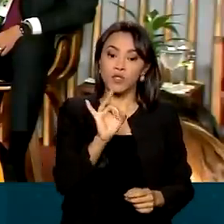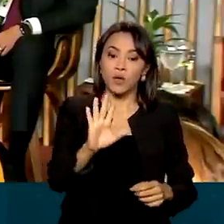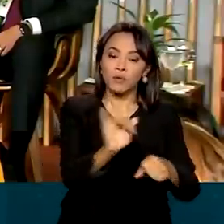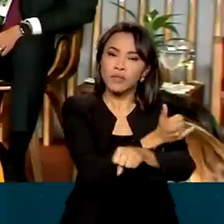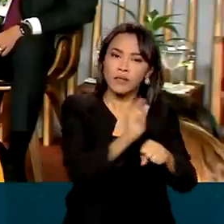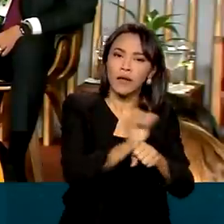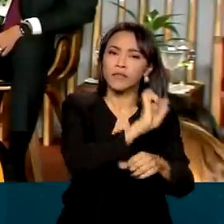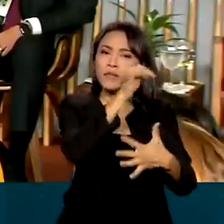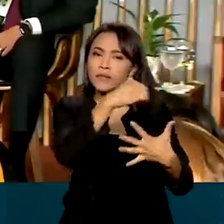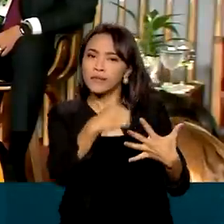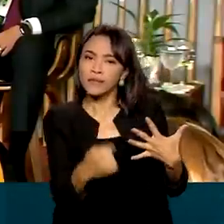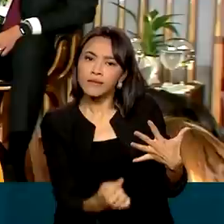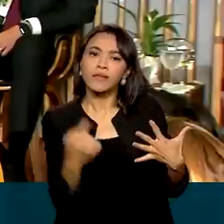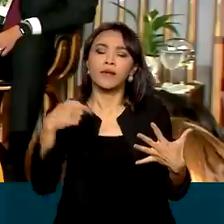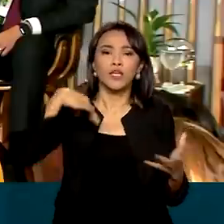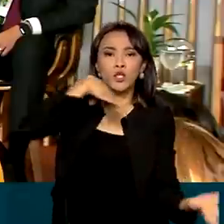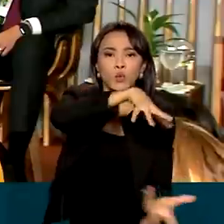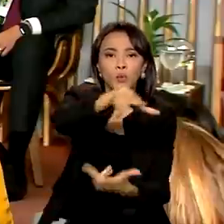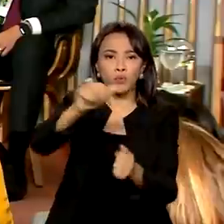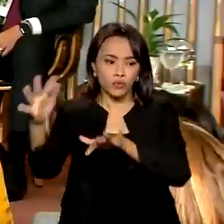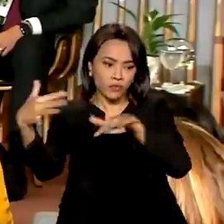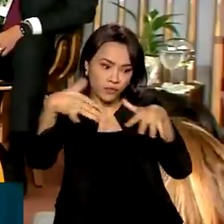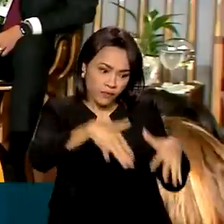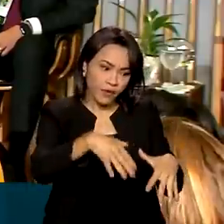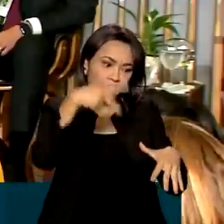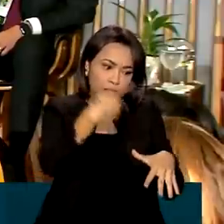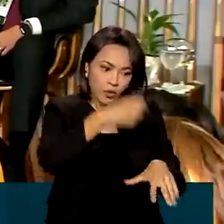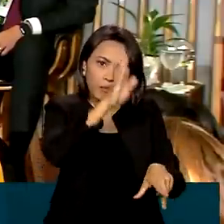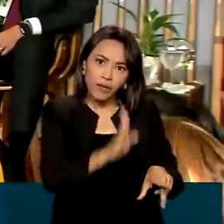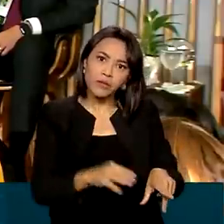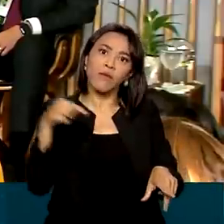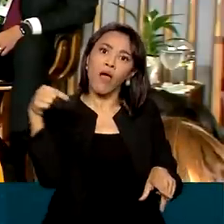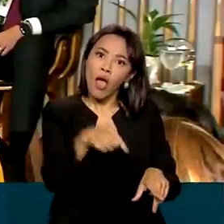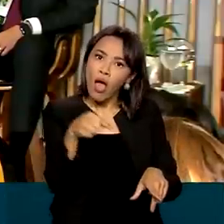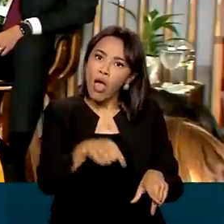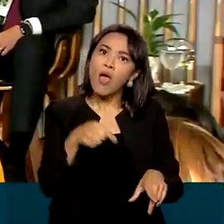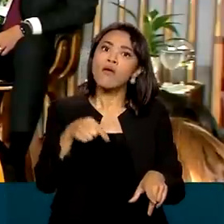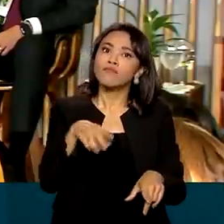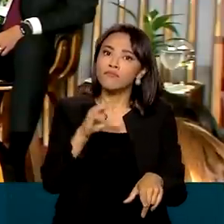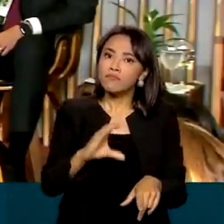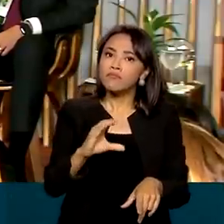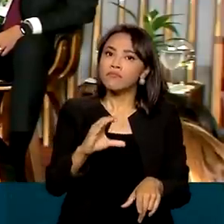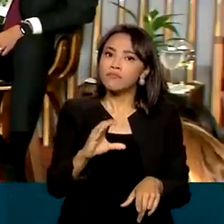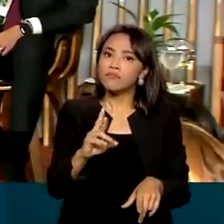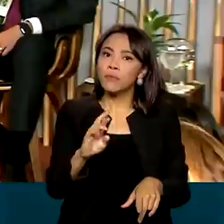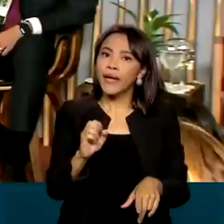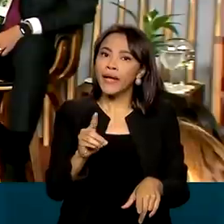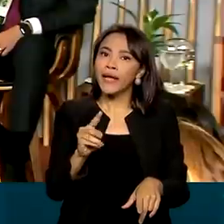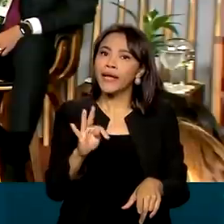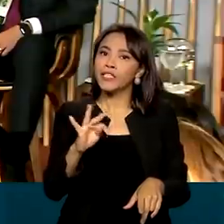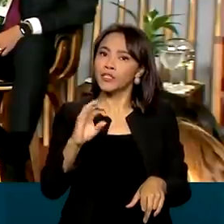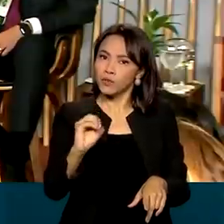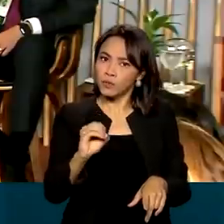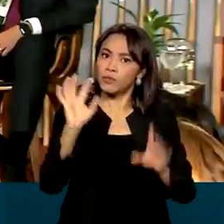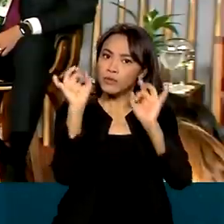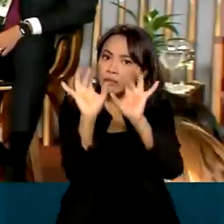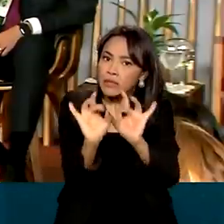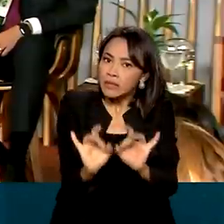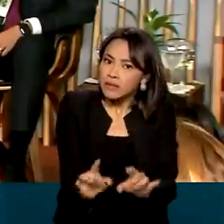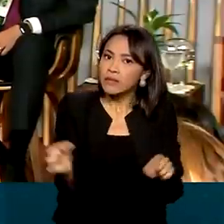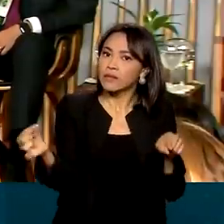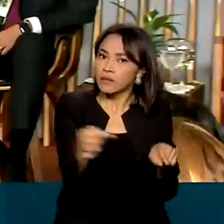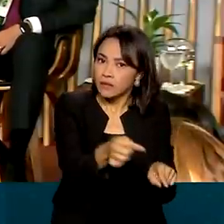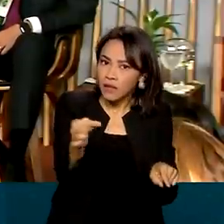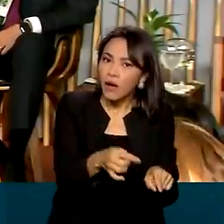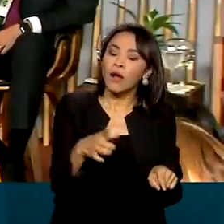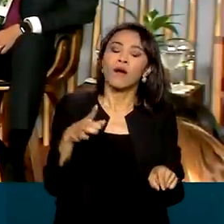aconteça e que o mundo reconheça o crédito de carbono brasileiro como um crédito de carbono especial, com alta integridade